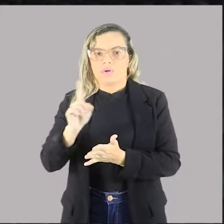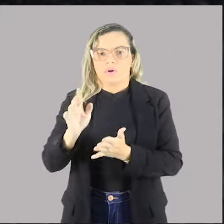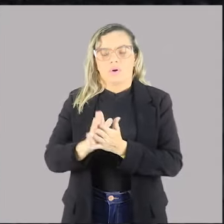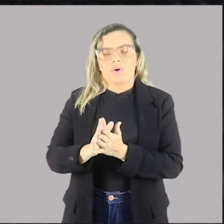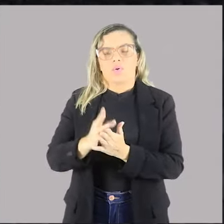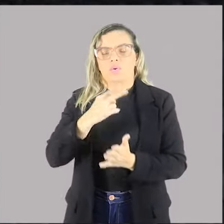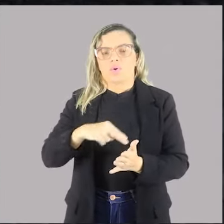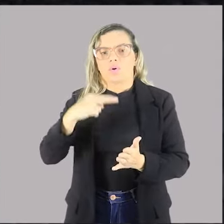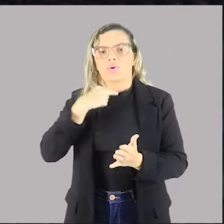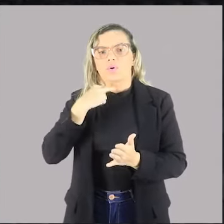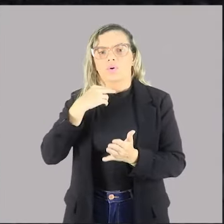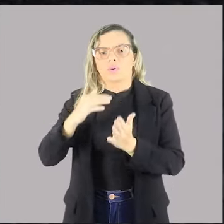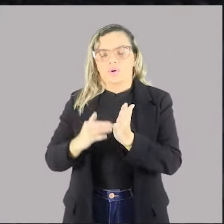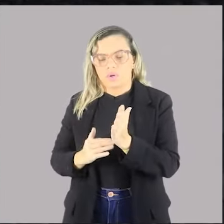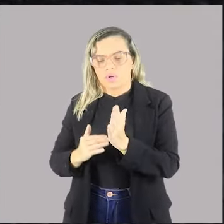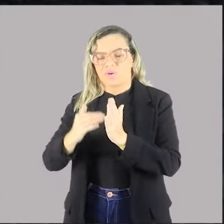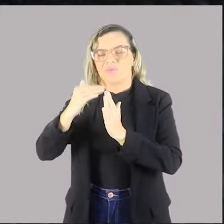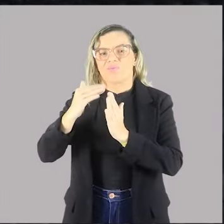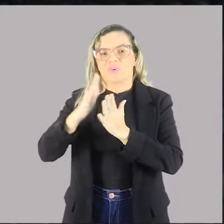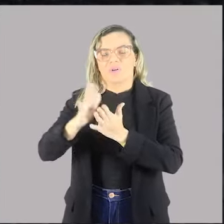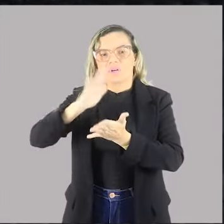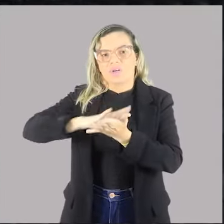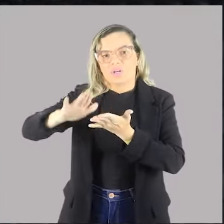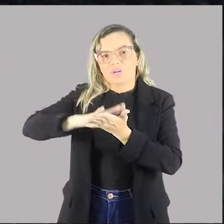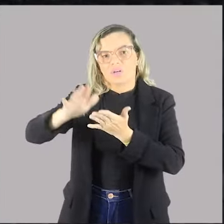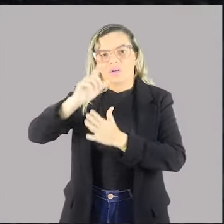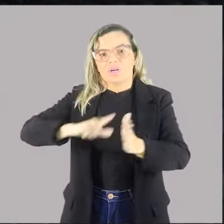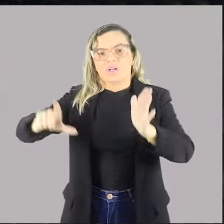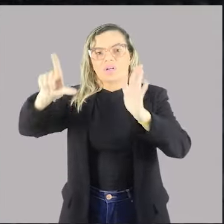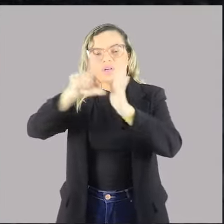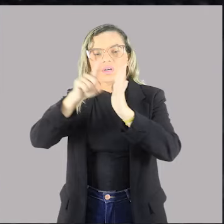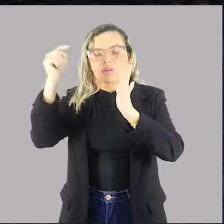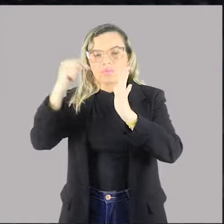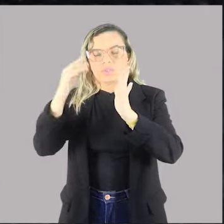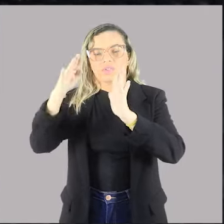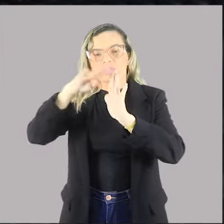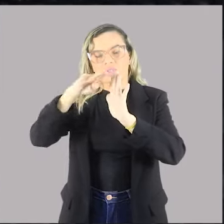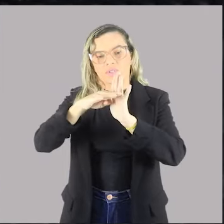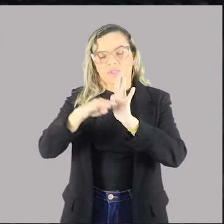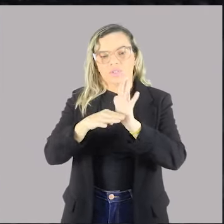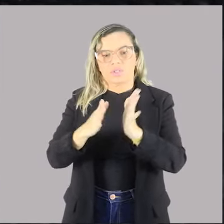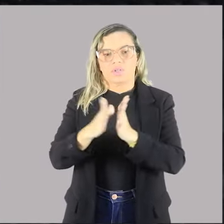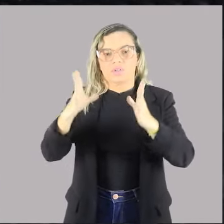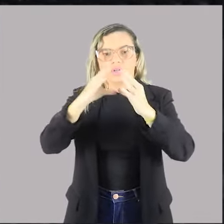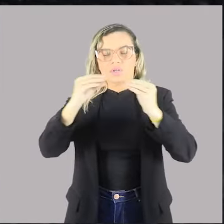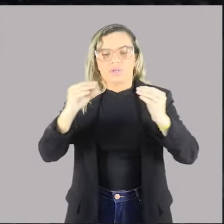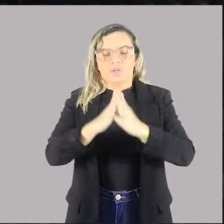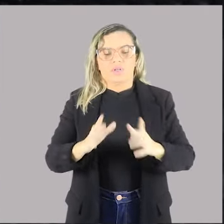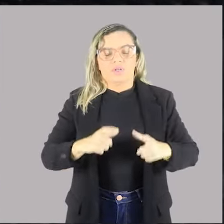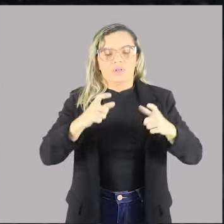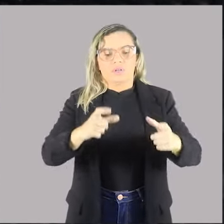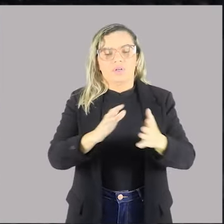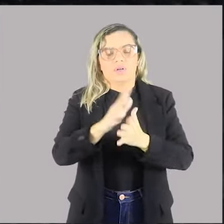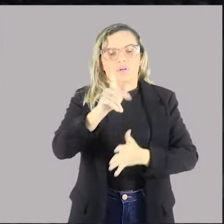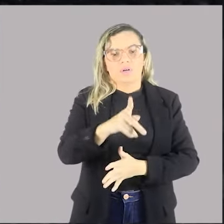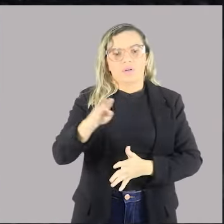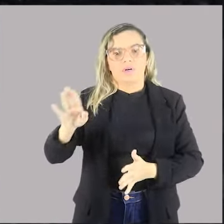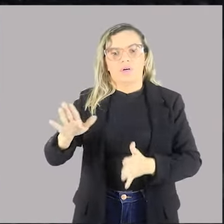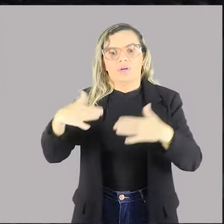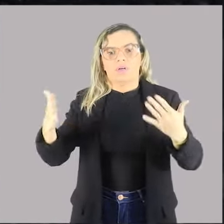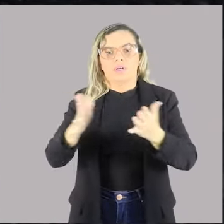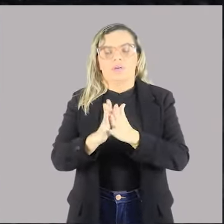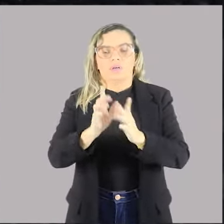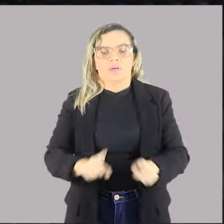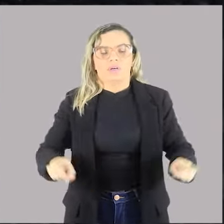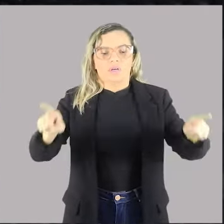que extrapole o que legalmente está estabelecido, nem extinção de órgãos públicos, e também quando